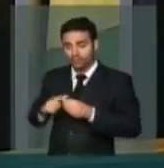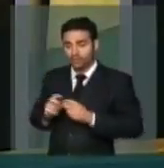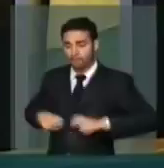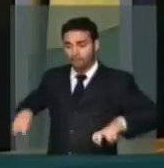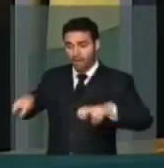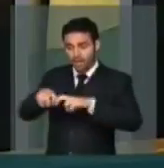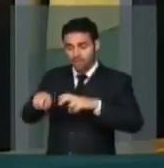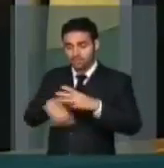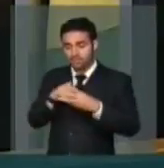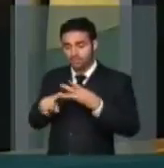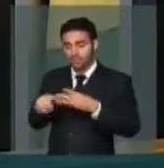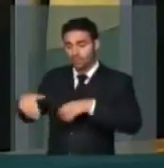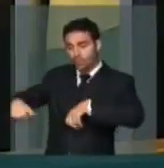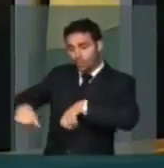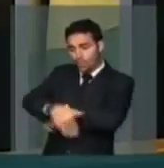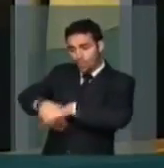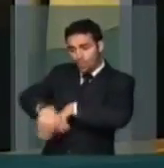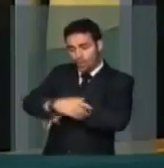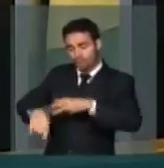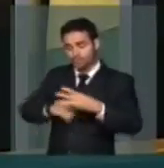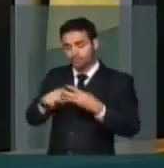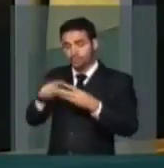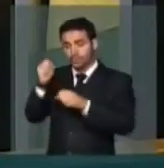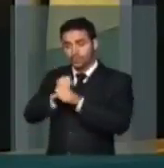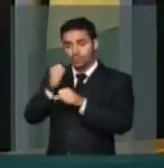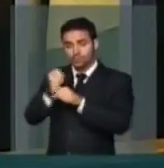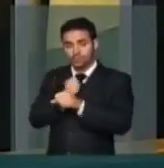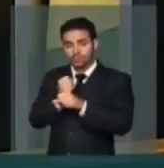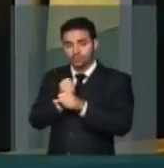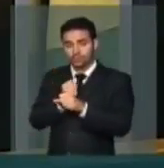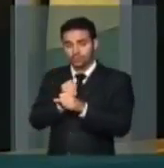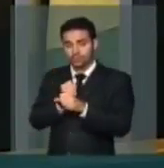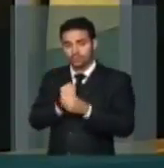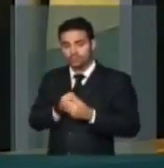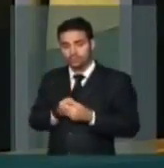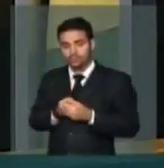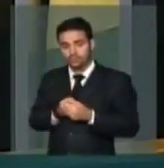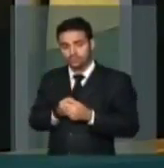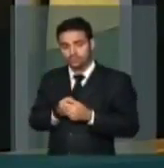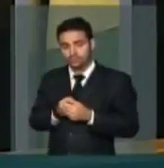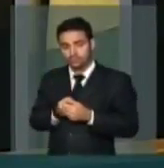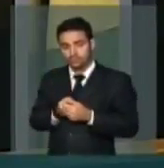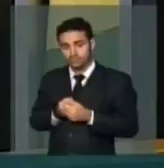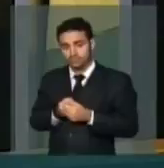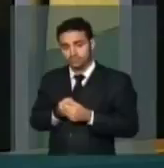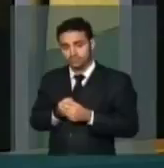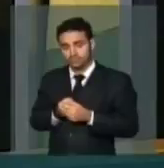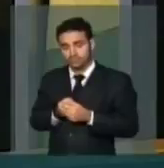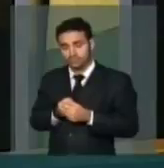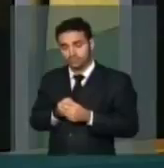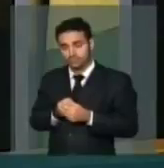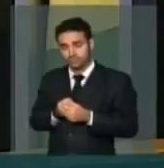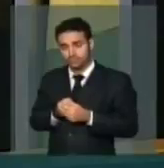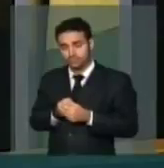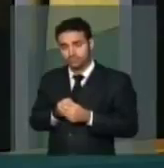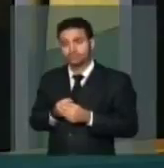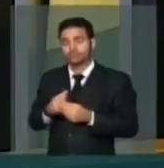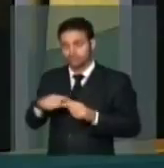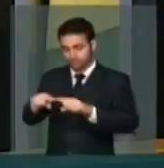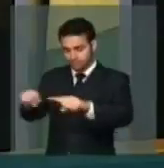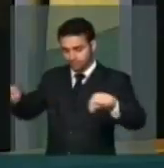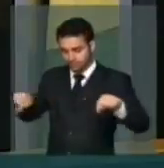praça, recuperação de ruas, para construção também um ginásio